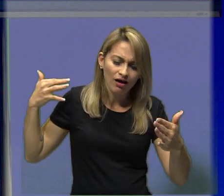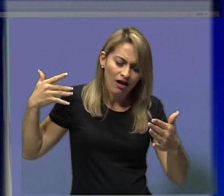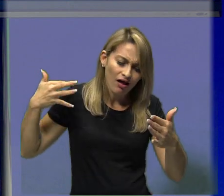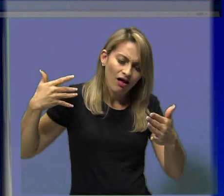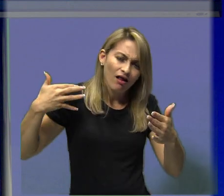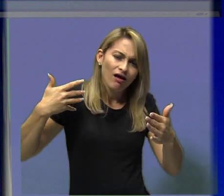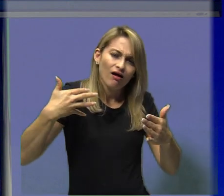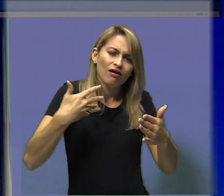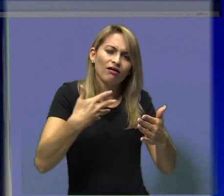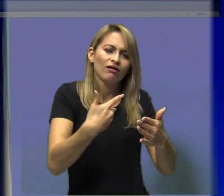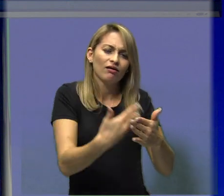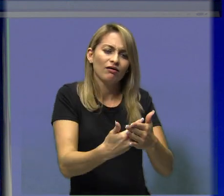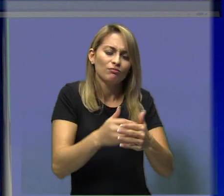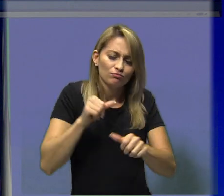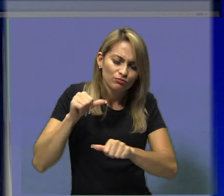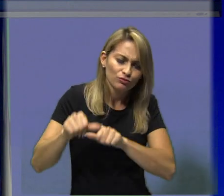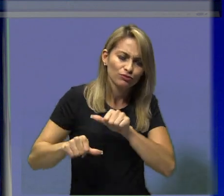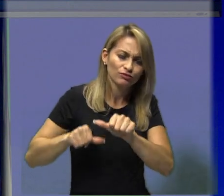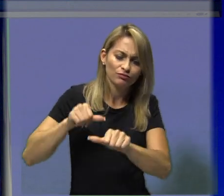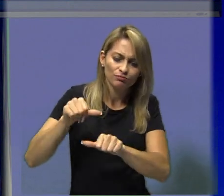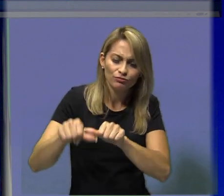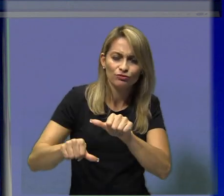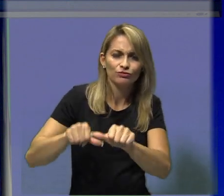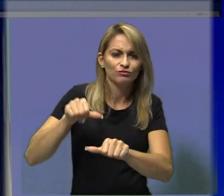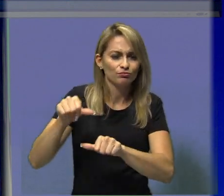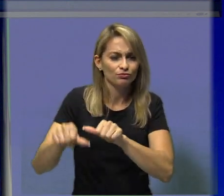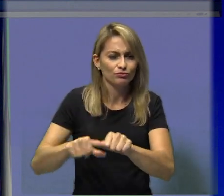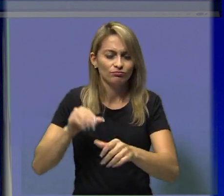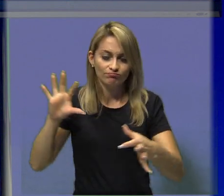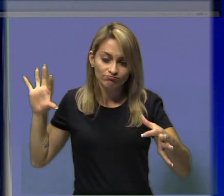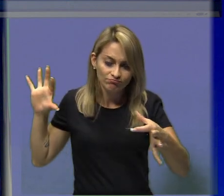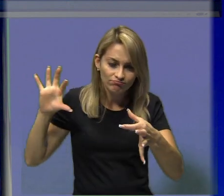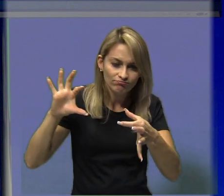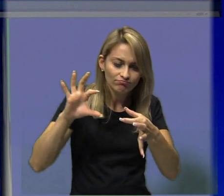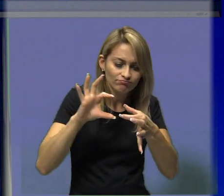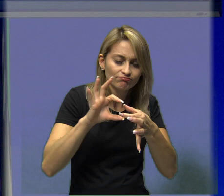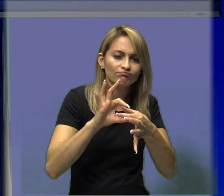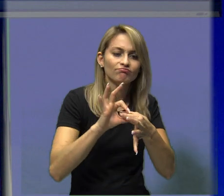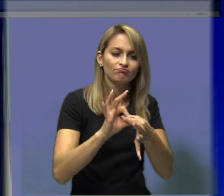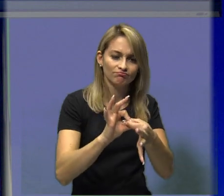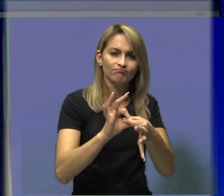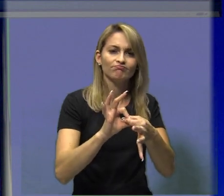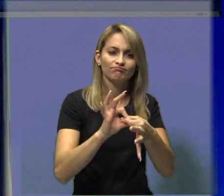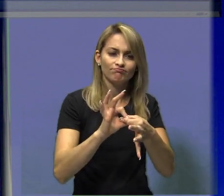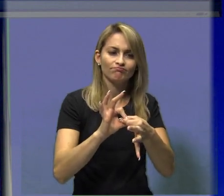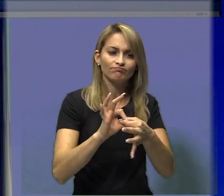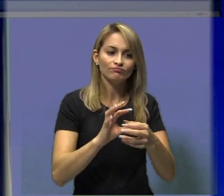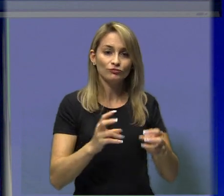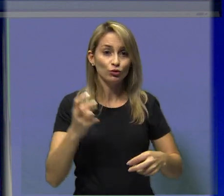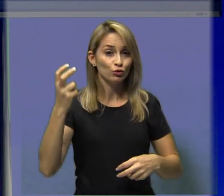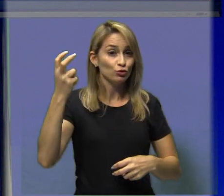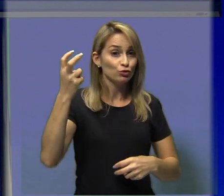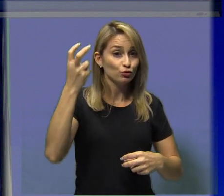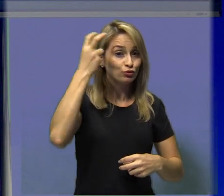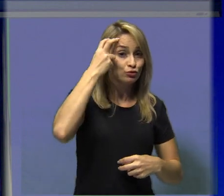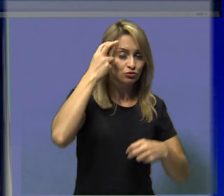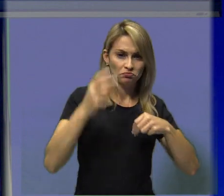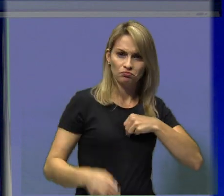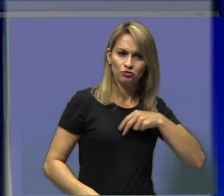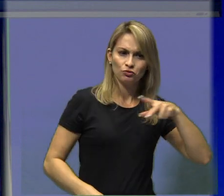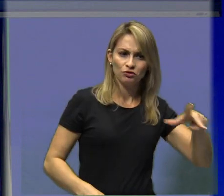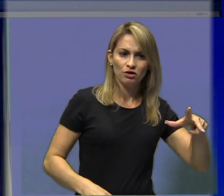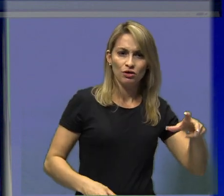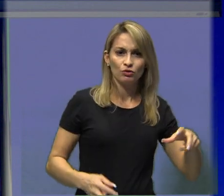da cultura portuguesa e elementos da cultura africana. Lembrem dessa palavra, hibridização. É a